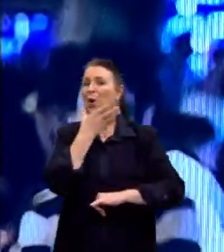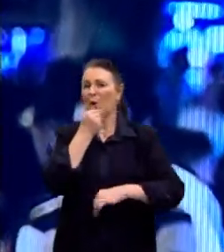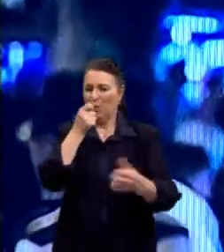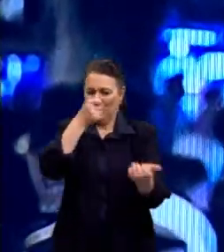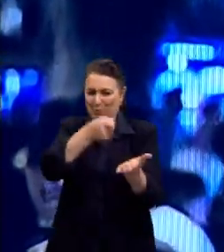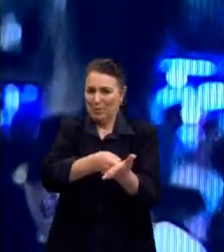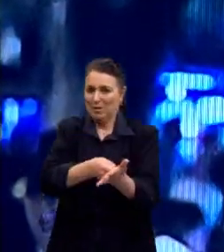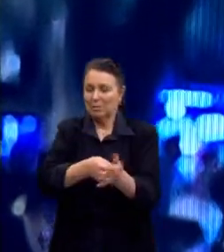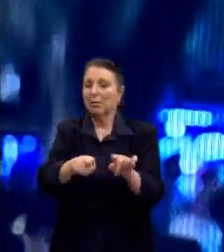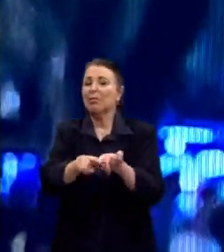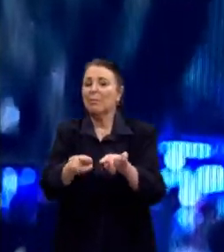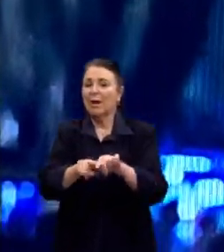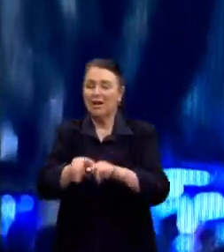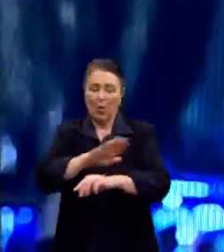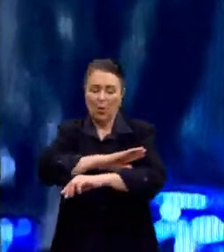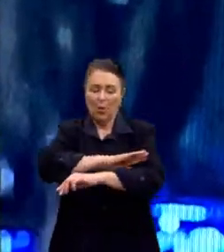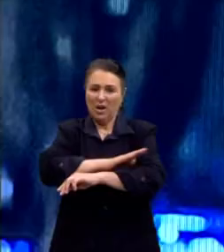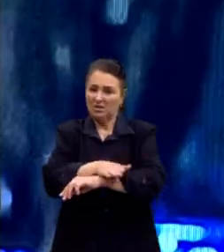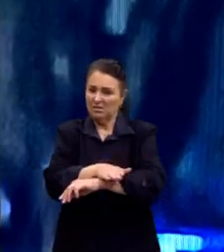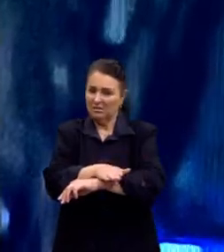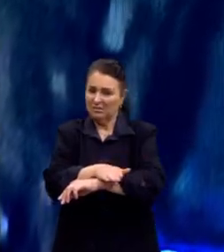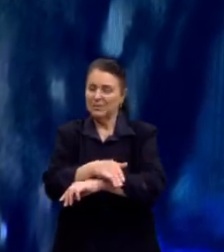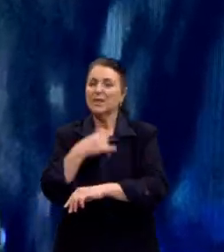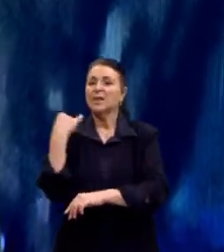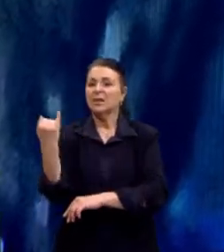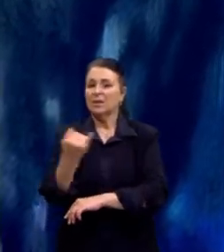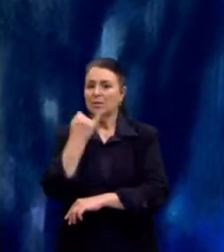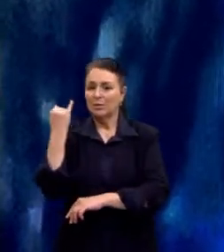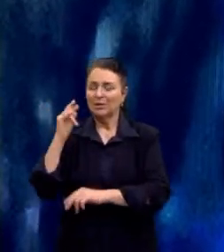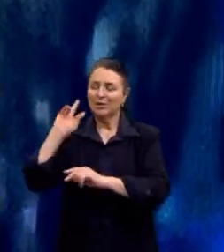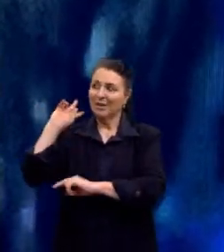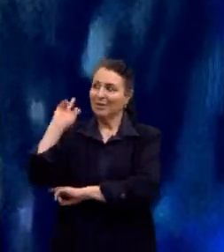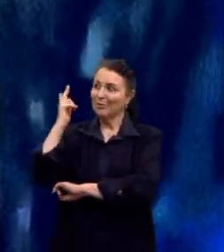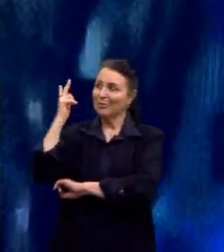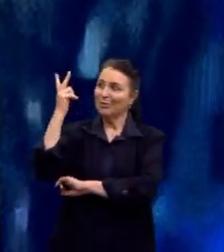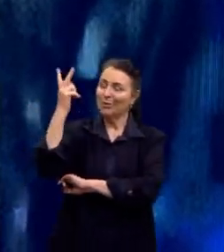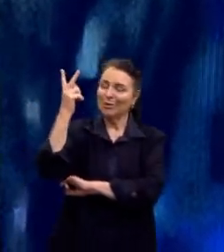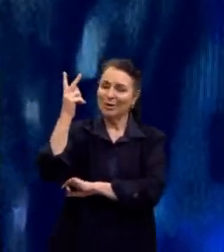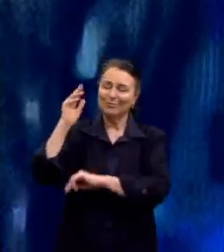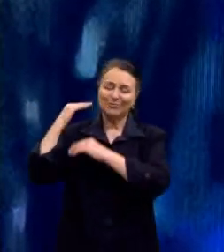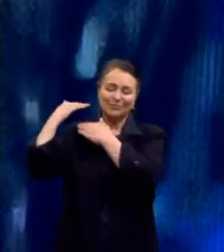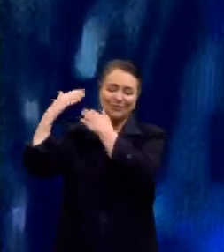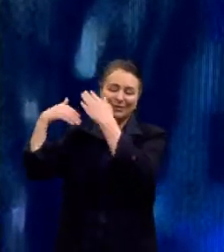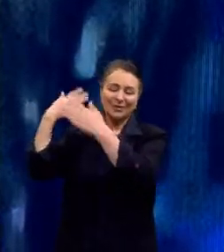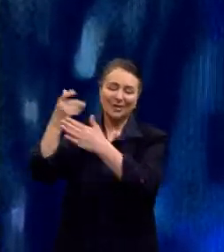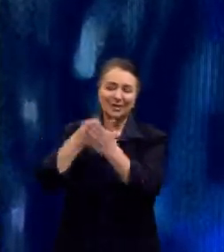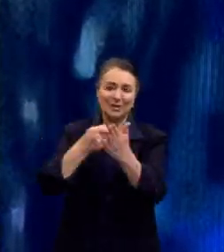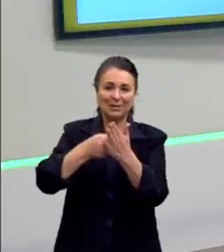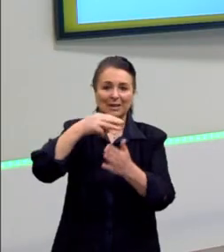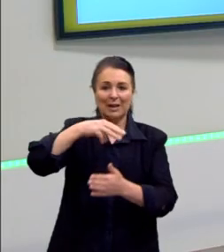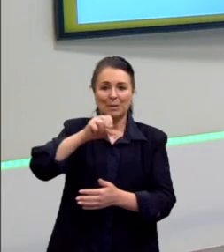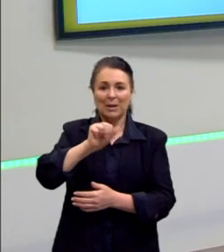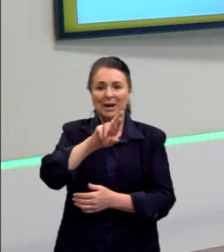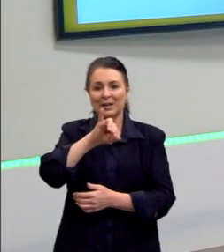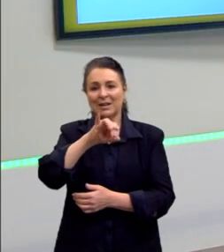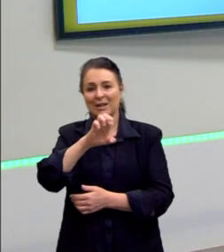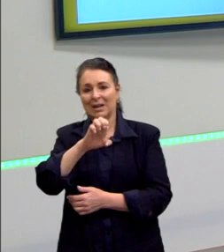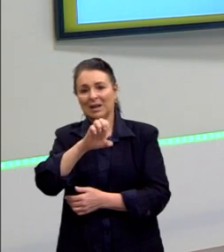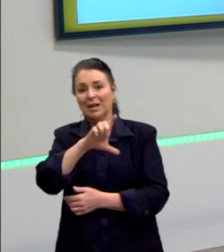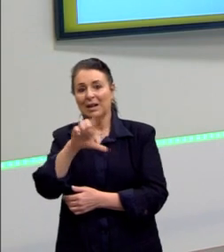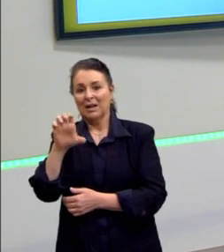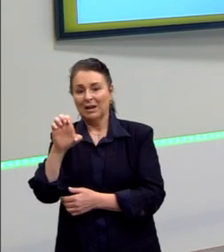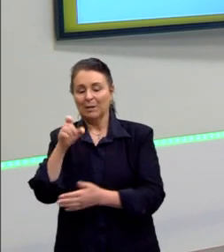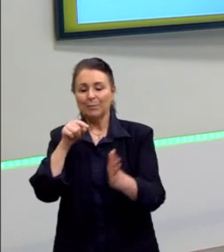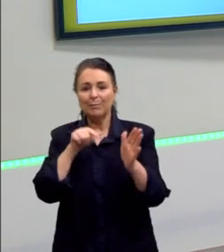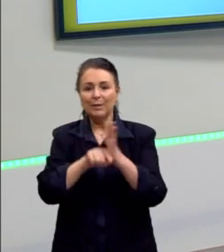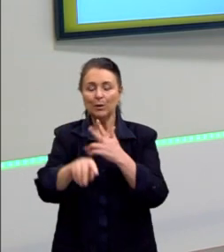o racismo. Então, ressaltar a importância do legado dessa luta aí da Marielle Franco. E agora a gente vai para a nossa questão do